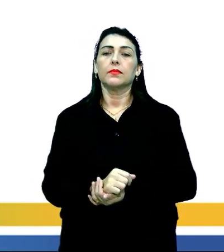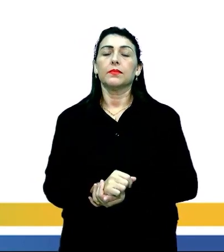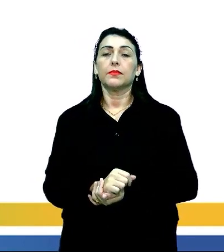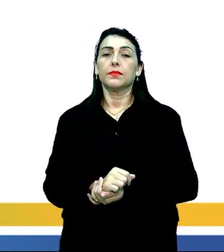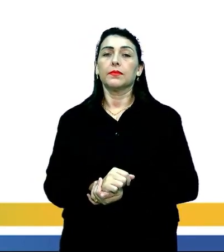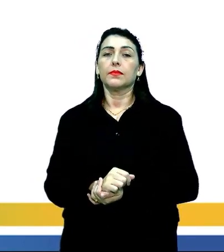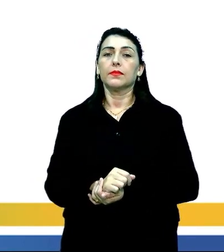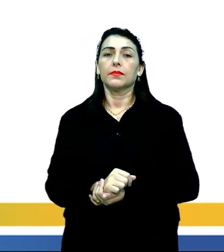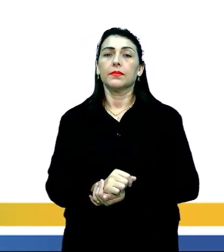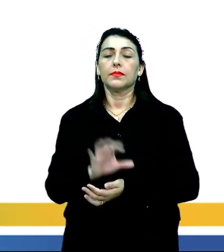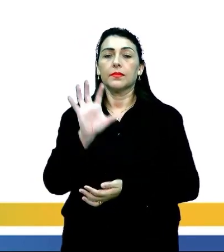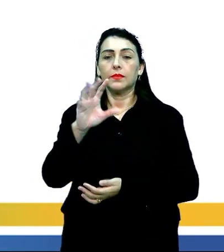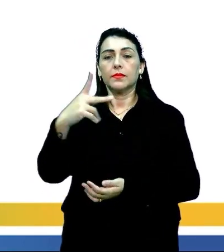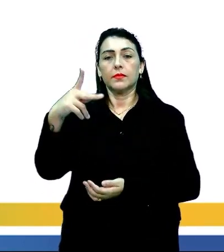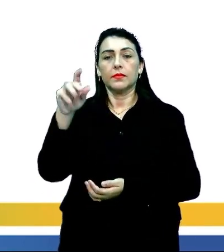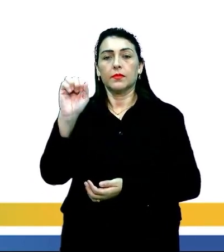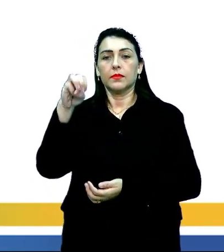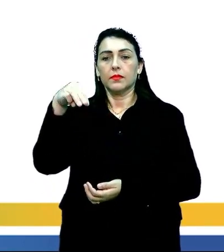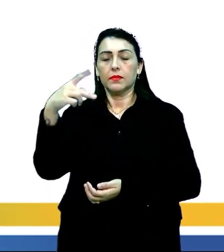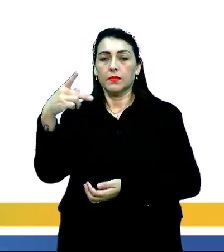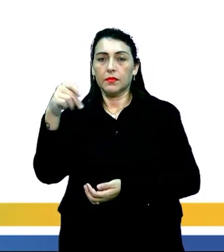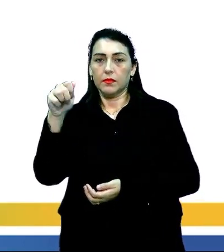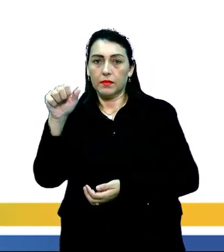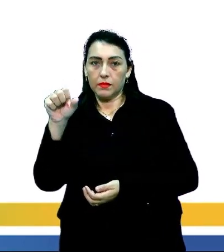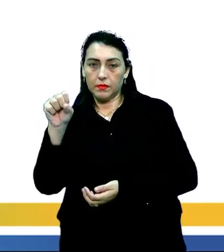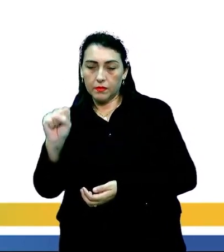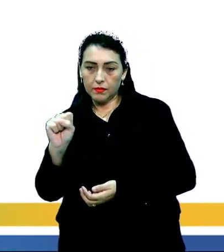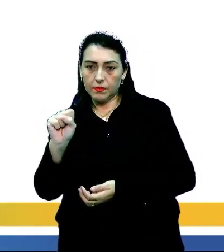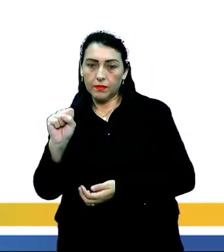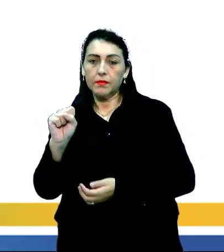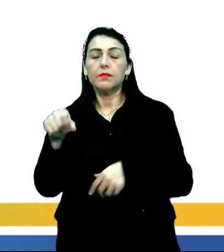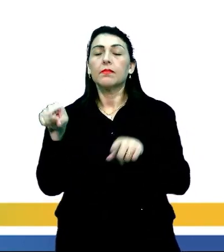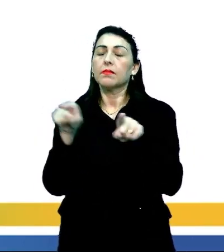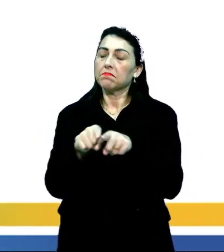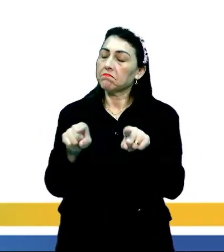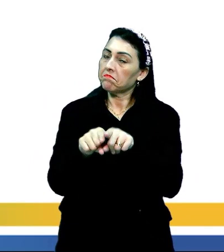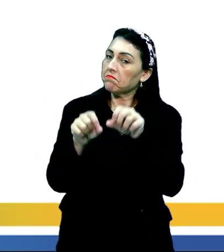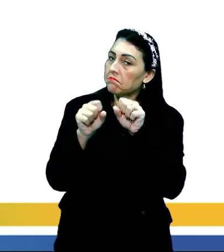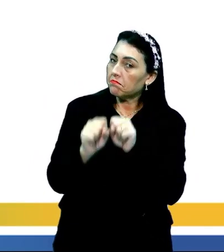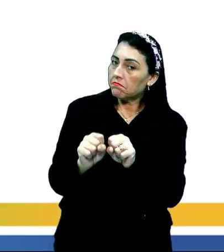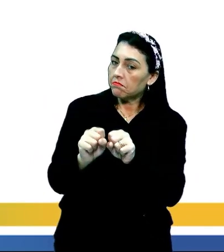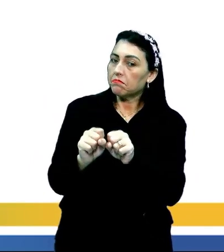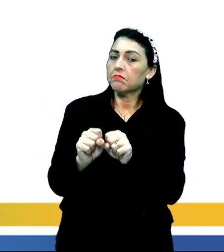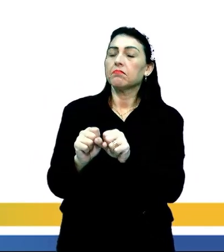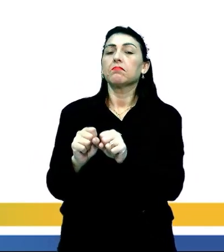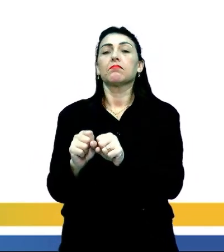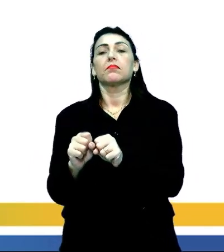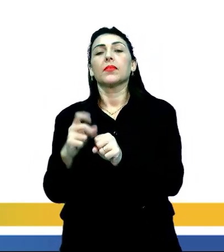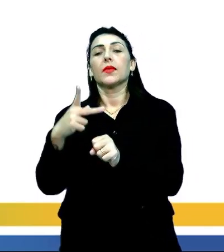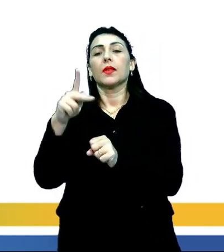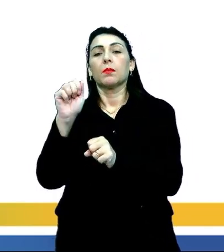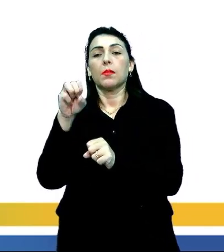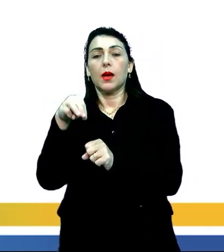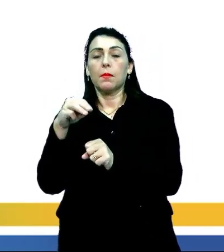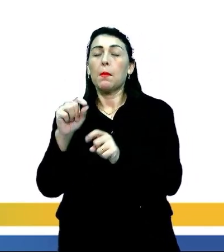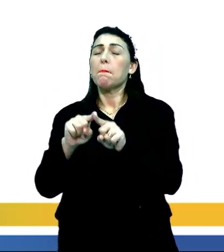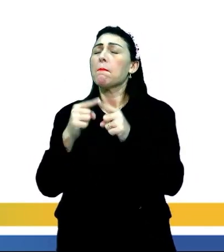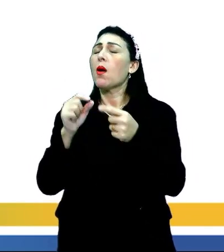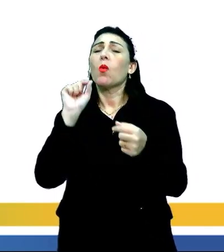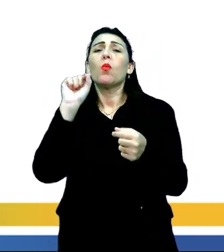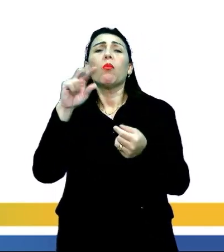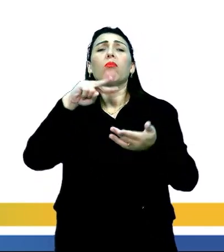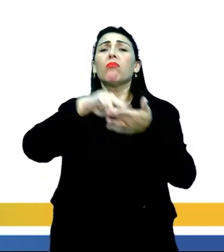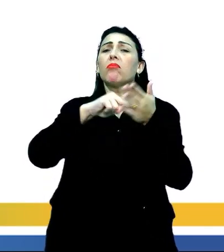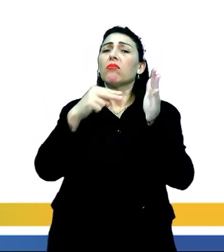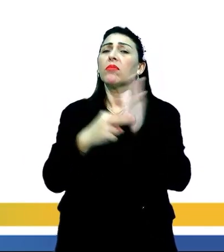domínio. Domínio das pradarias, que também pode ser chamado como pampas. Mas o que seria